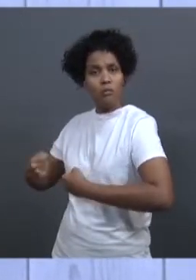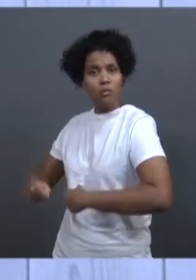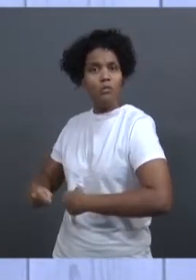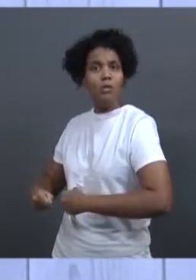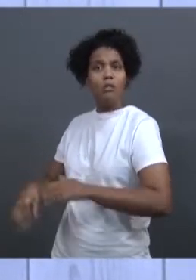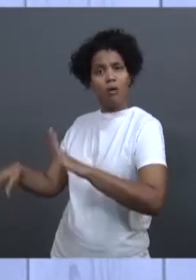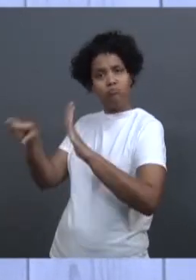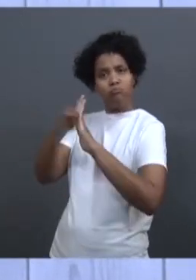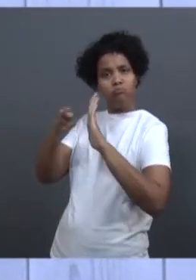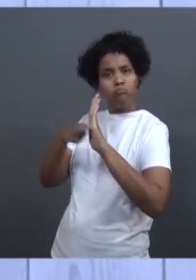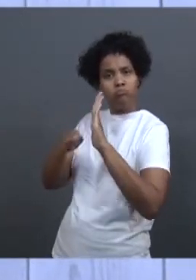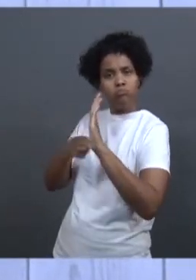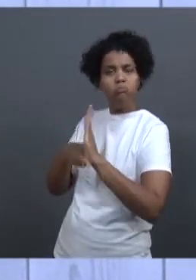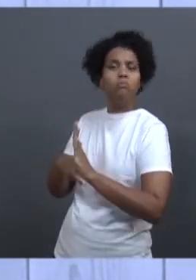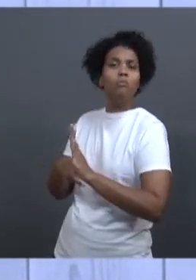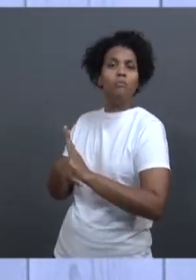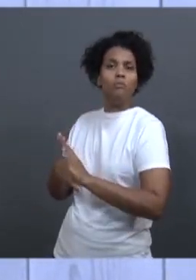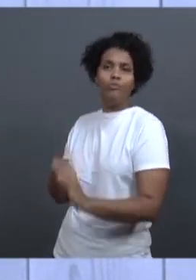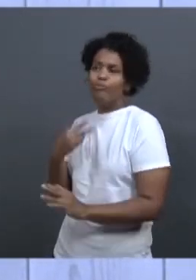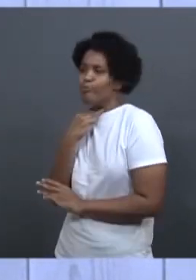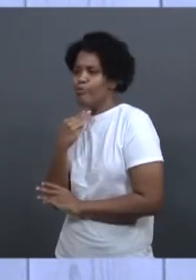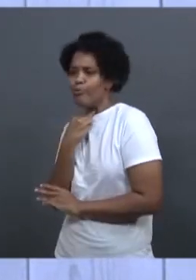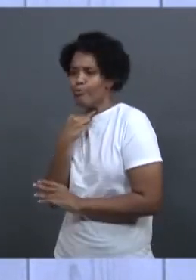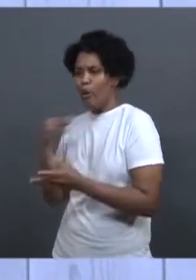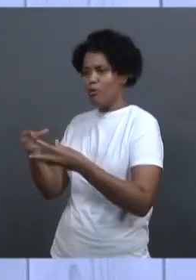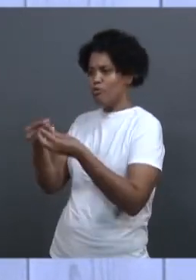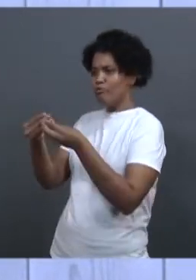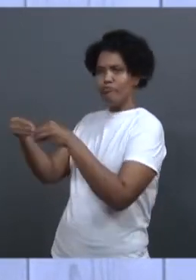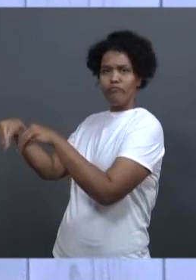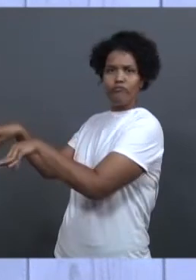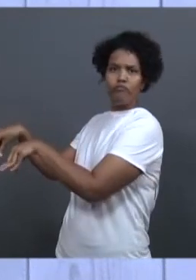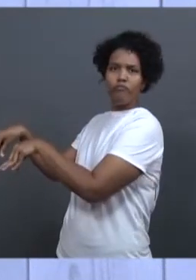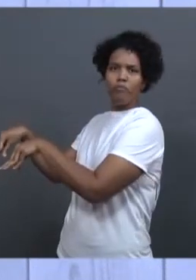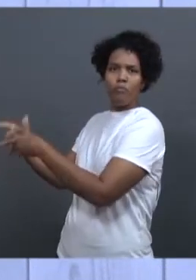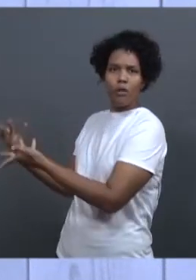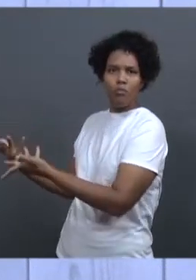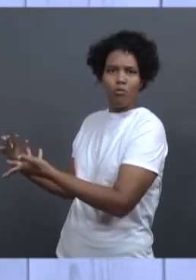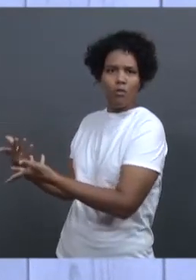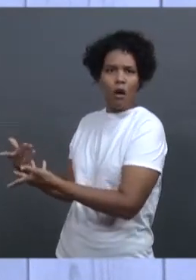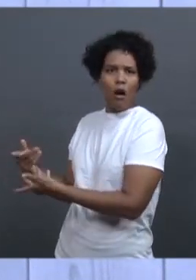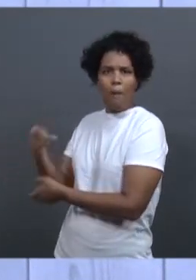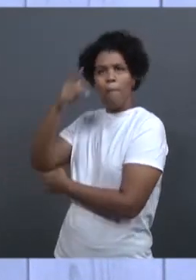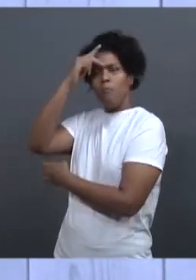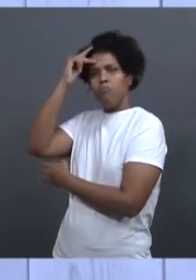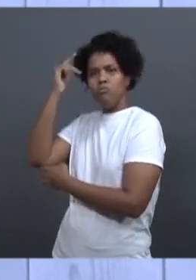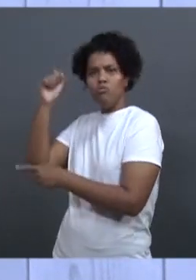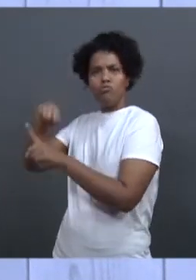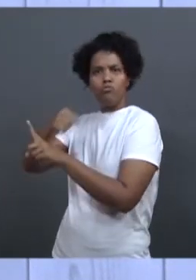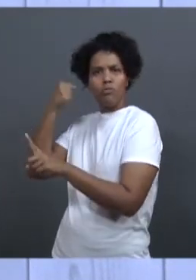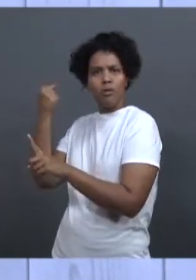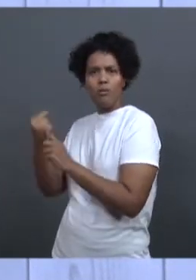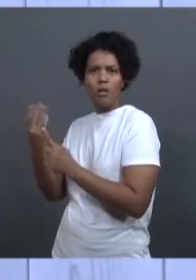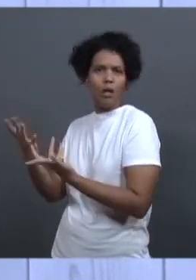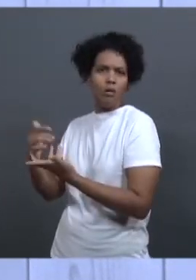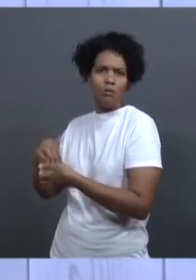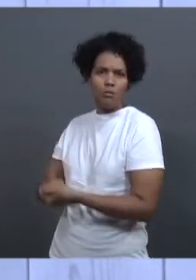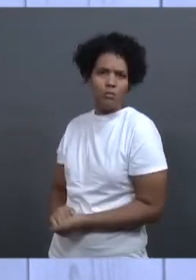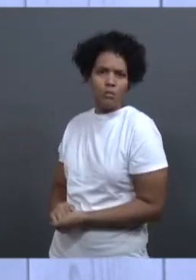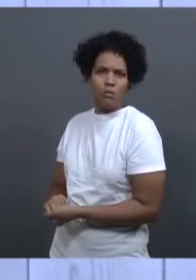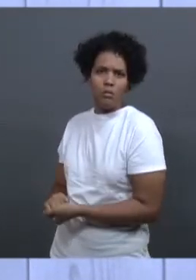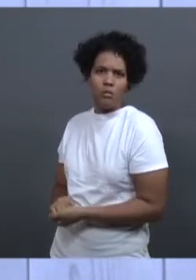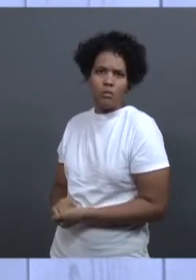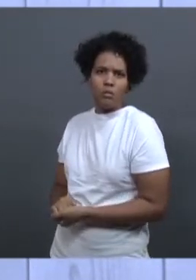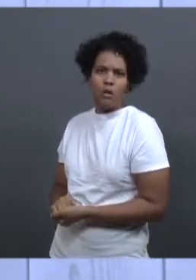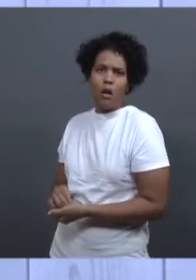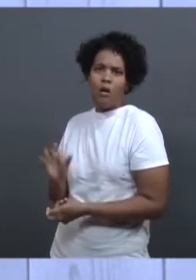não pode deixar o cidadão à mercê do mercado com toda a voracidade que ele tem de lucro,